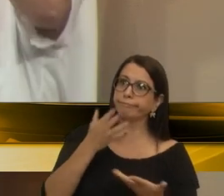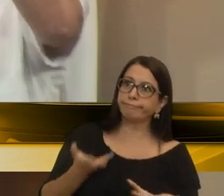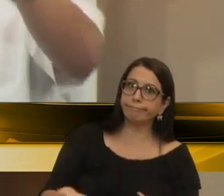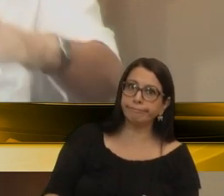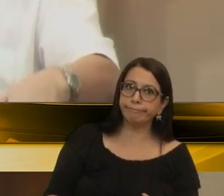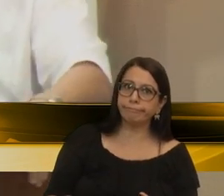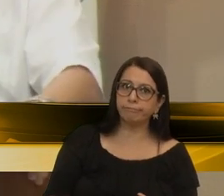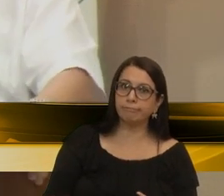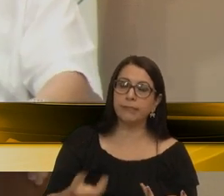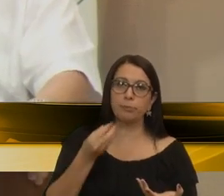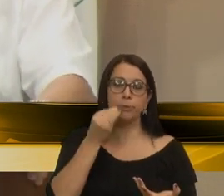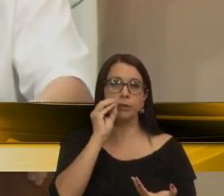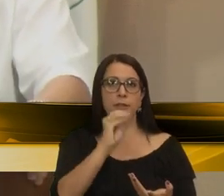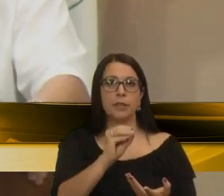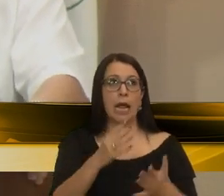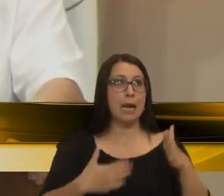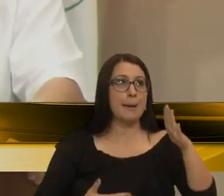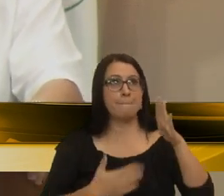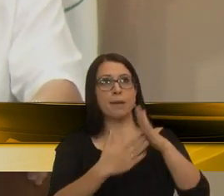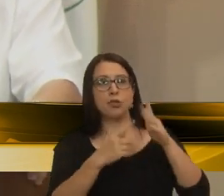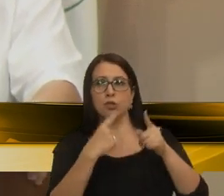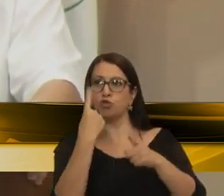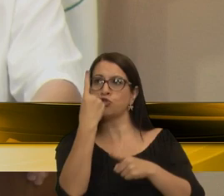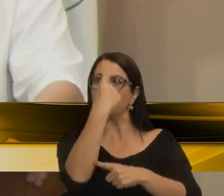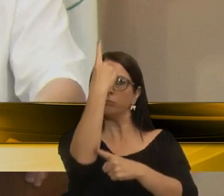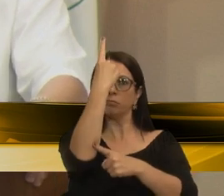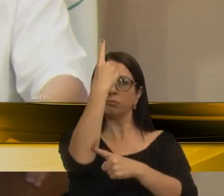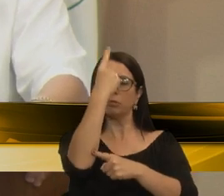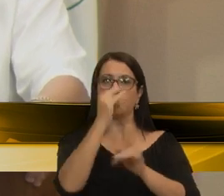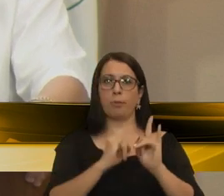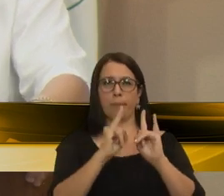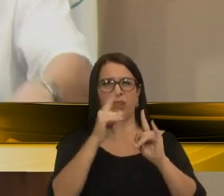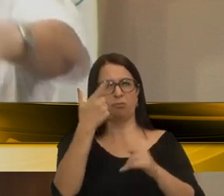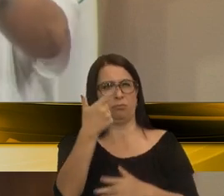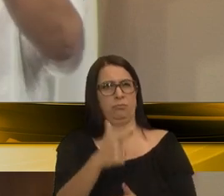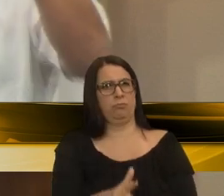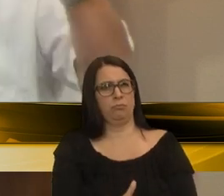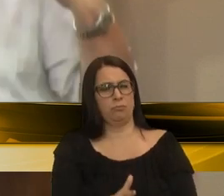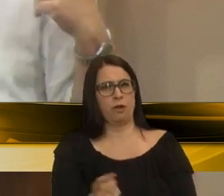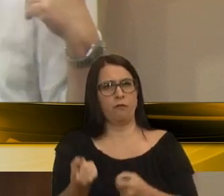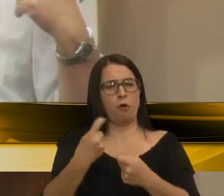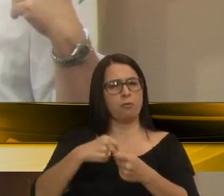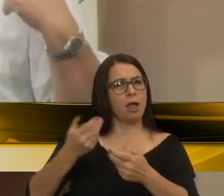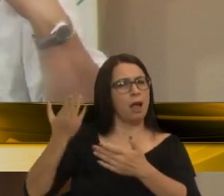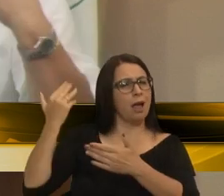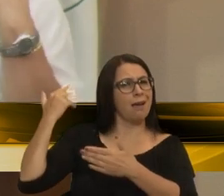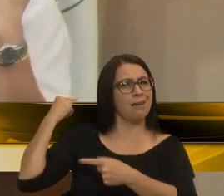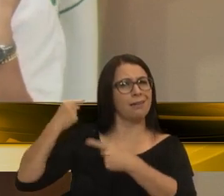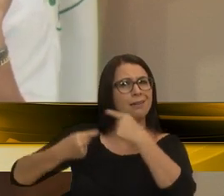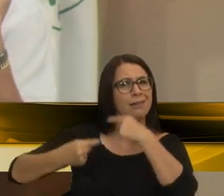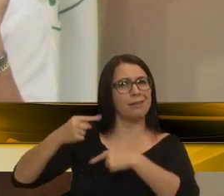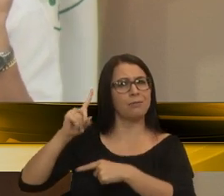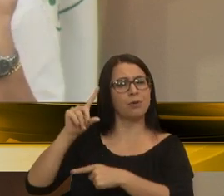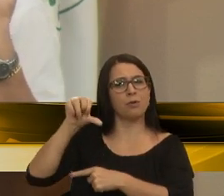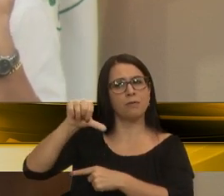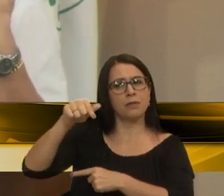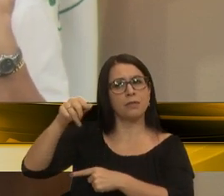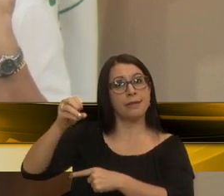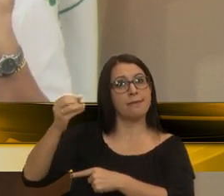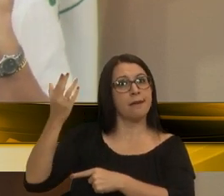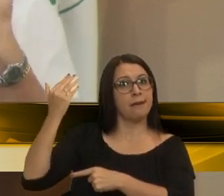repente queremos estabelecer limites de altura para prédios de novo. Voltar a uma discussão lá dos anos 70.